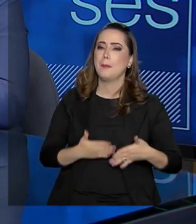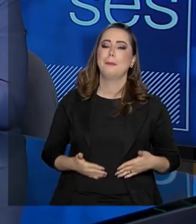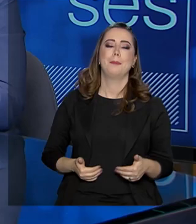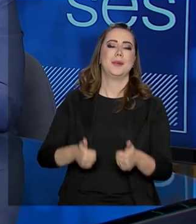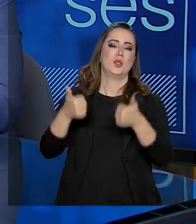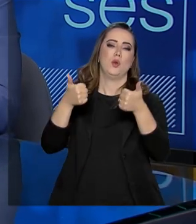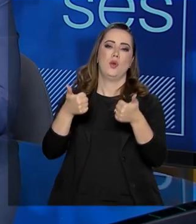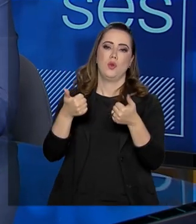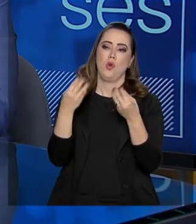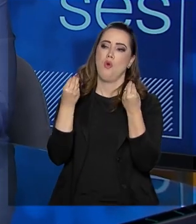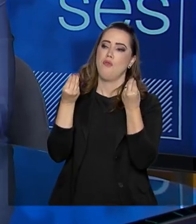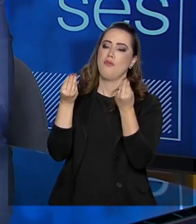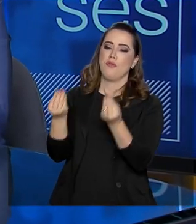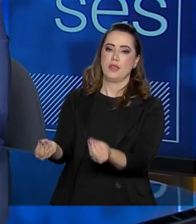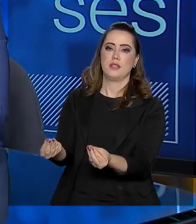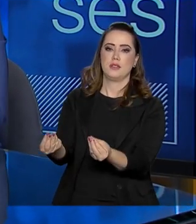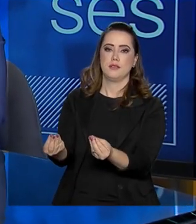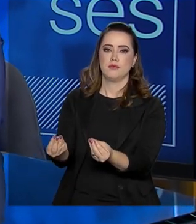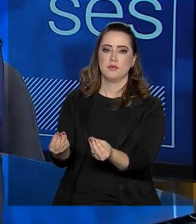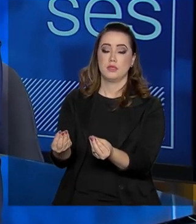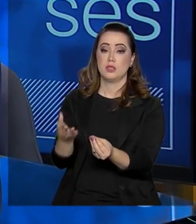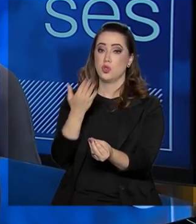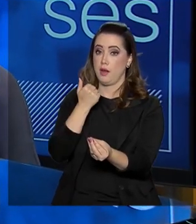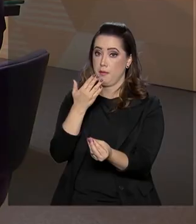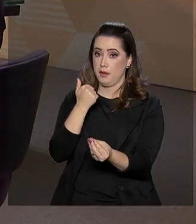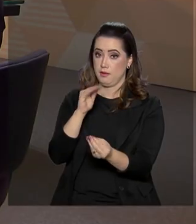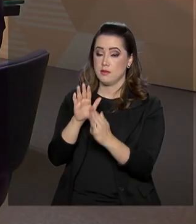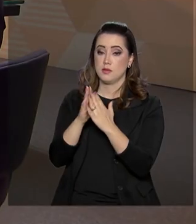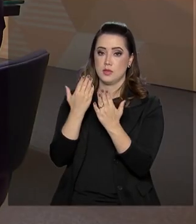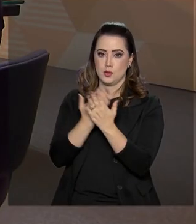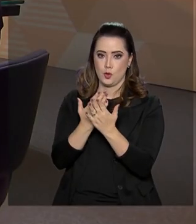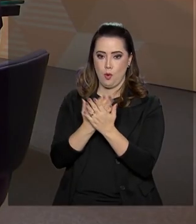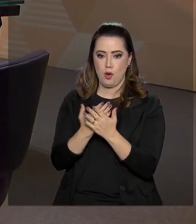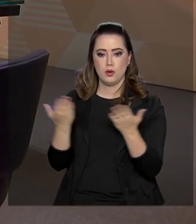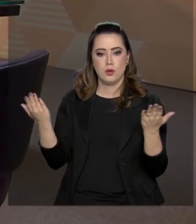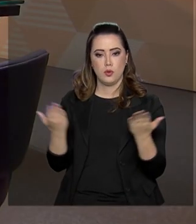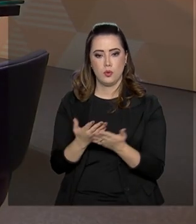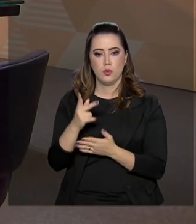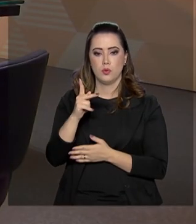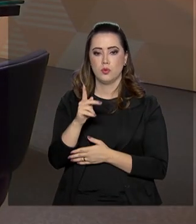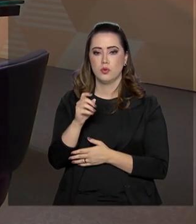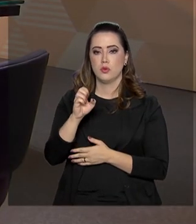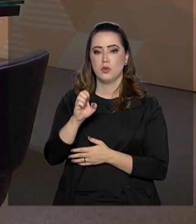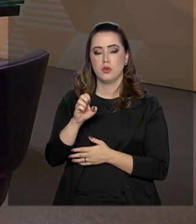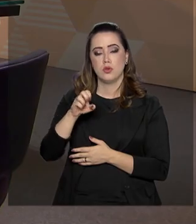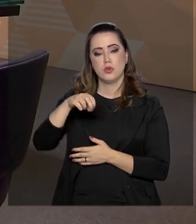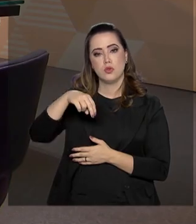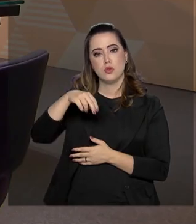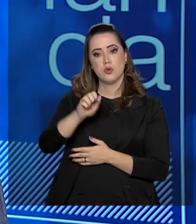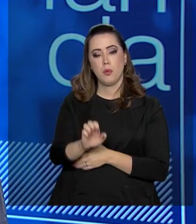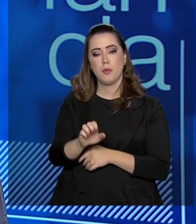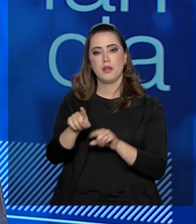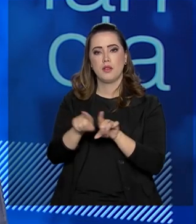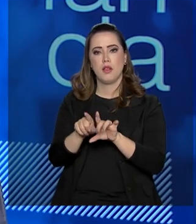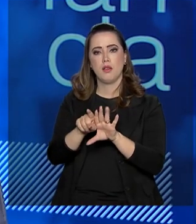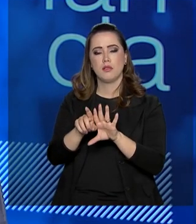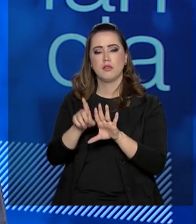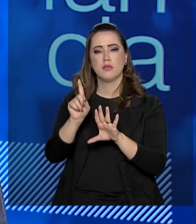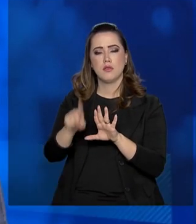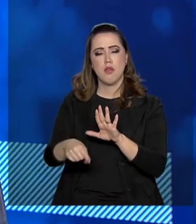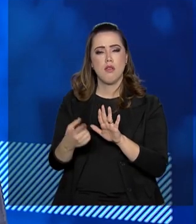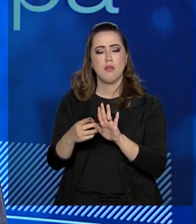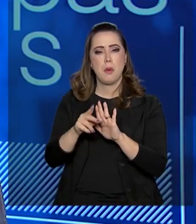qualidade mundial na entrega da alimentação escolar. Hoje, o PNAE, o Programa Nacional de Alimentação Escolar,